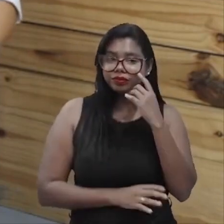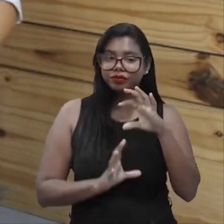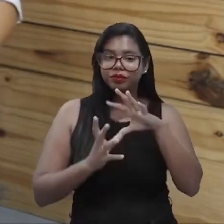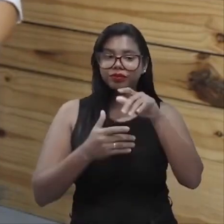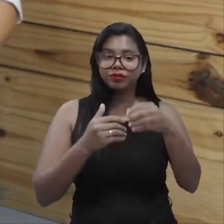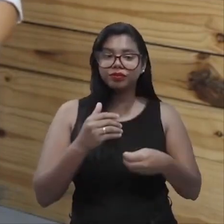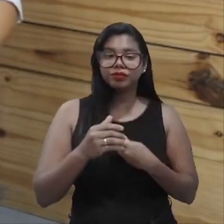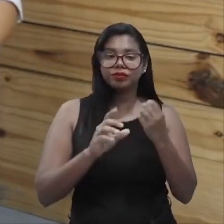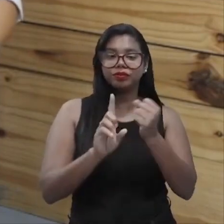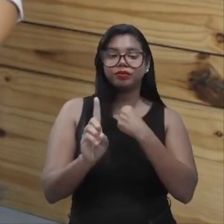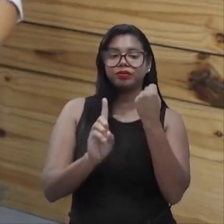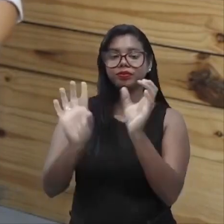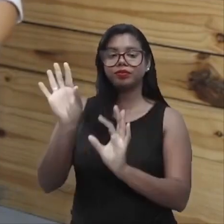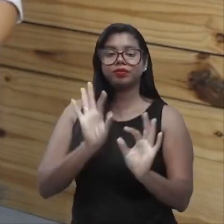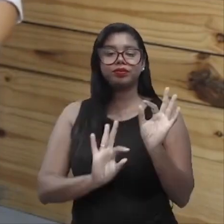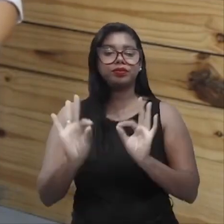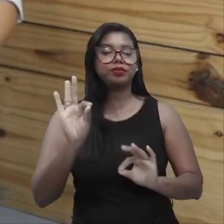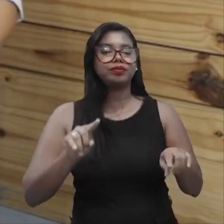organizacional.